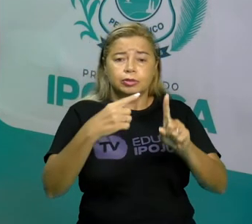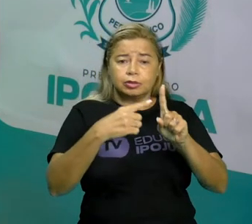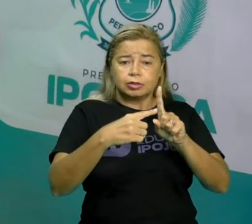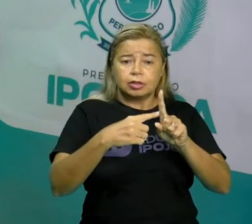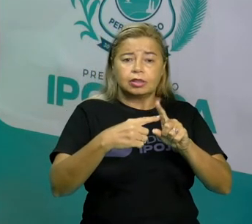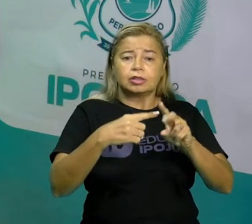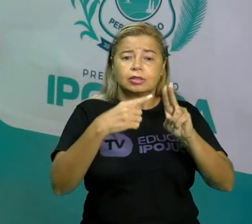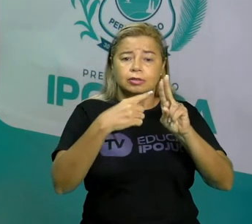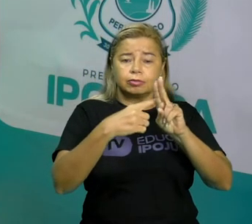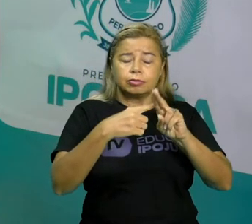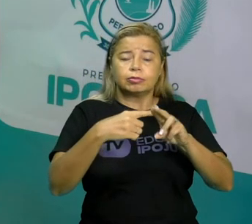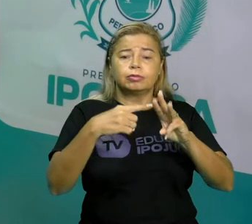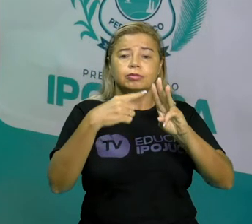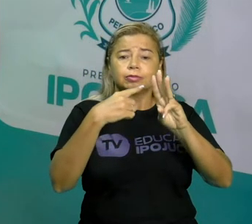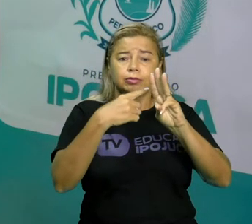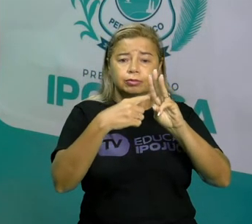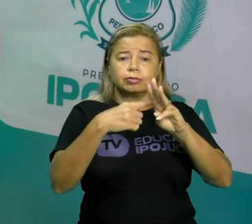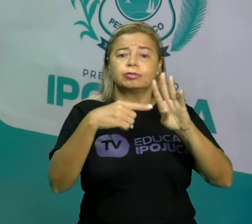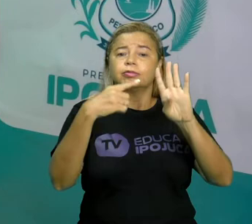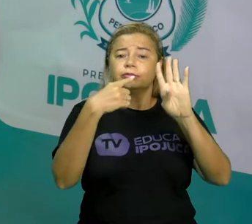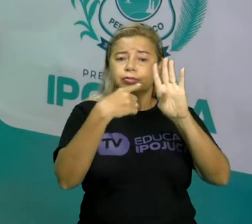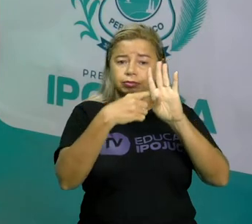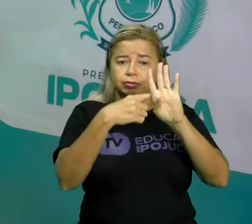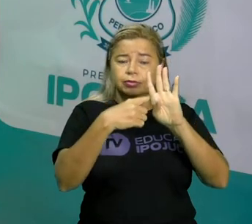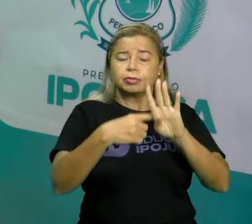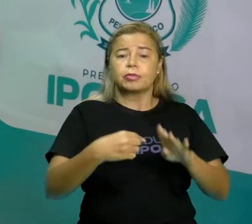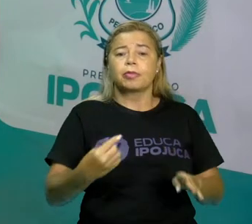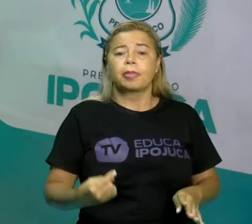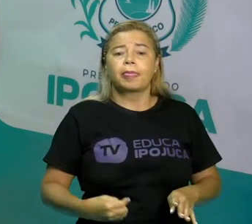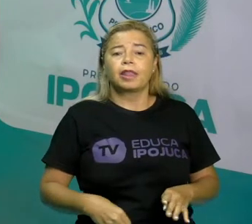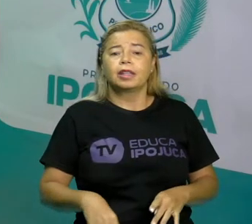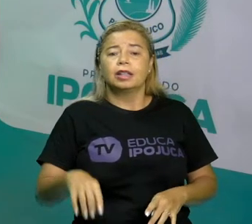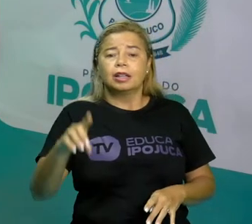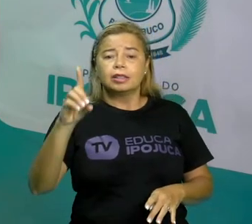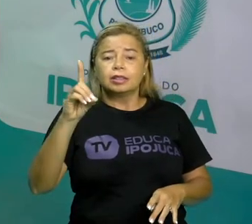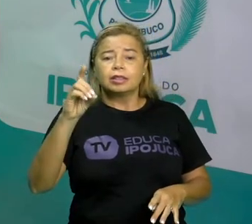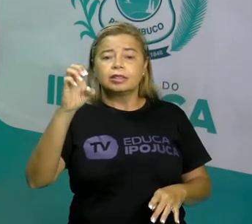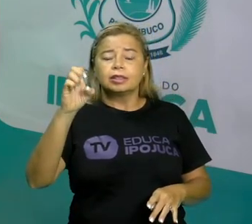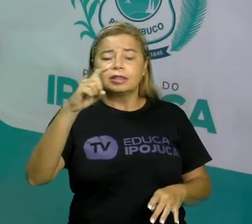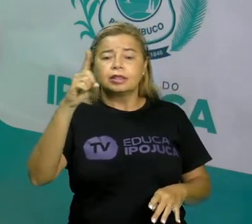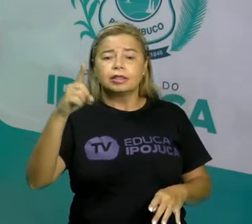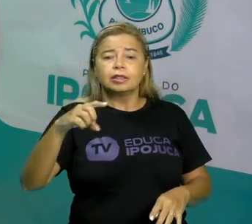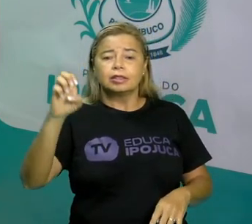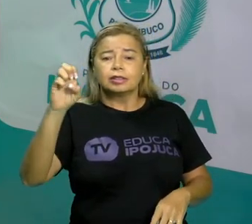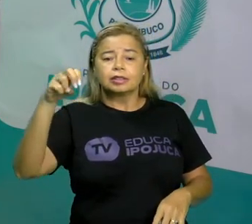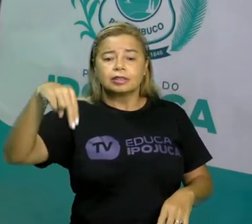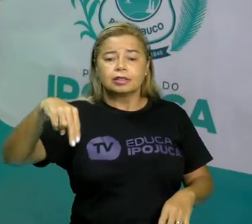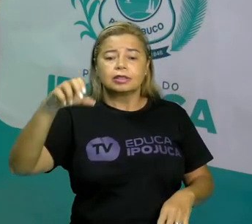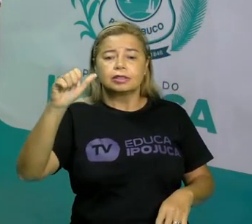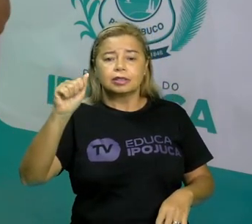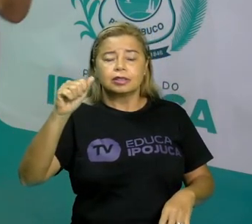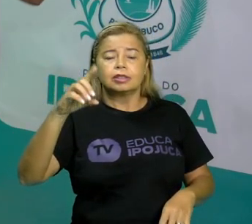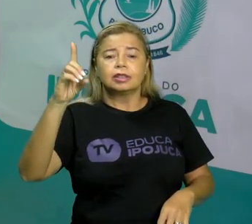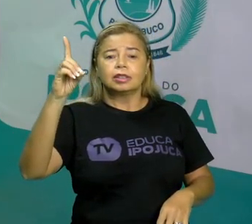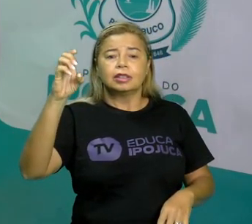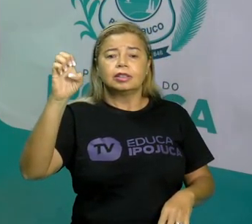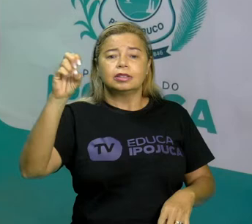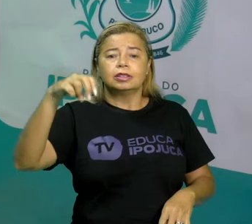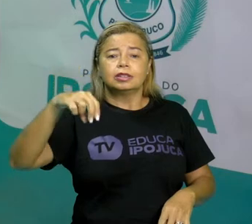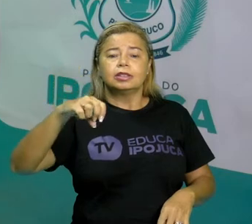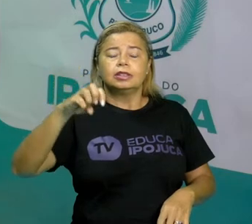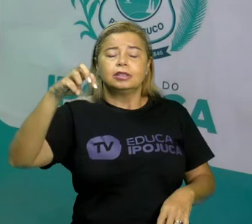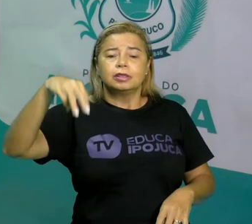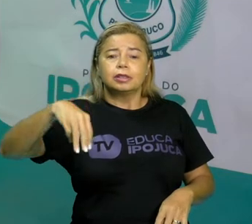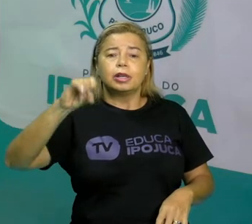e dezena de milhar e dezena de milhar. E com isso você vai fazer ele